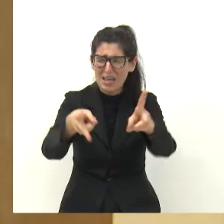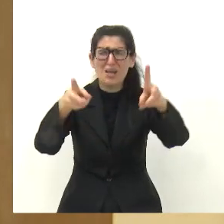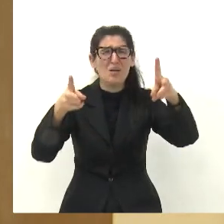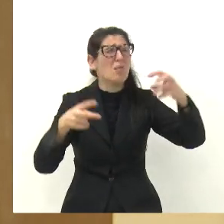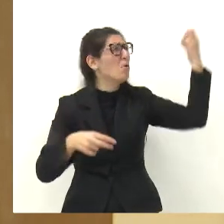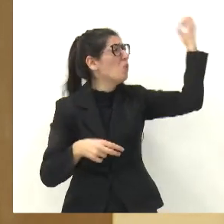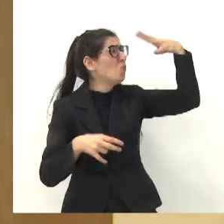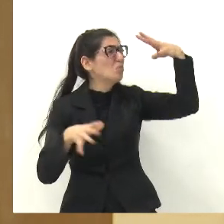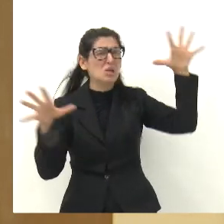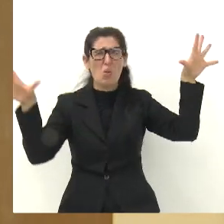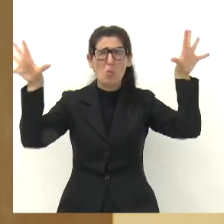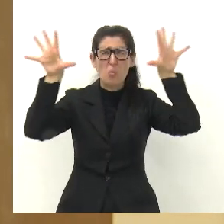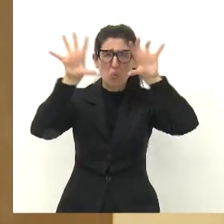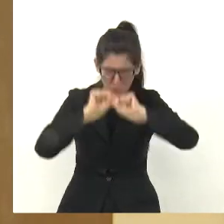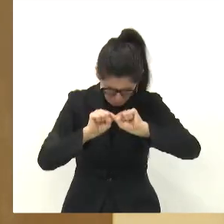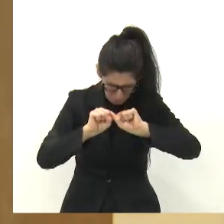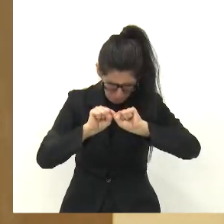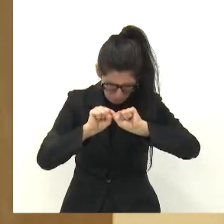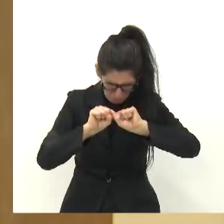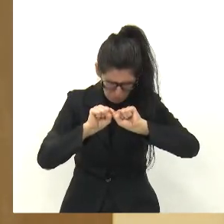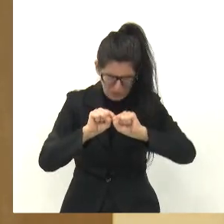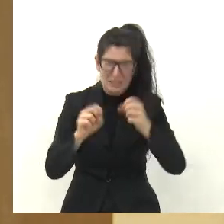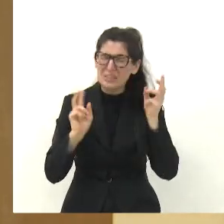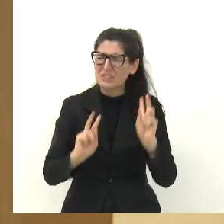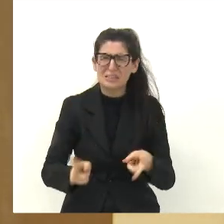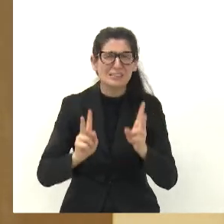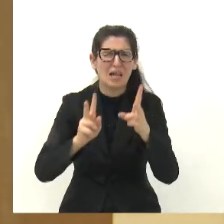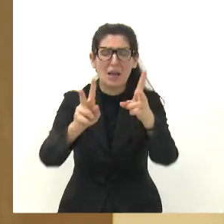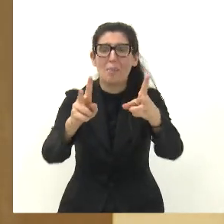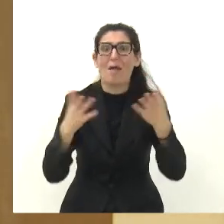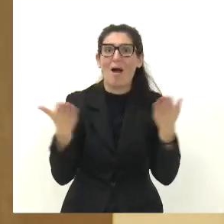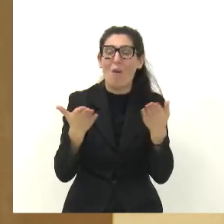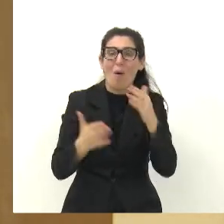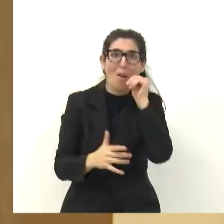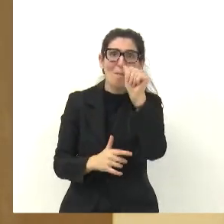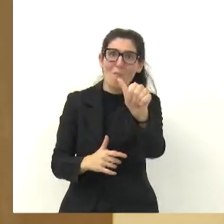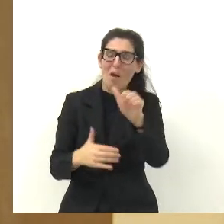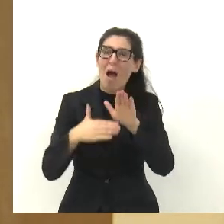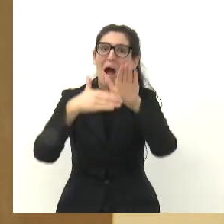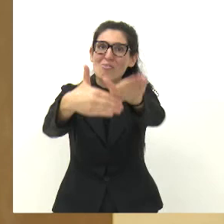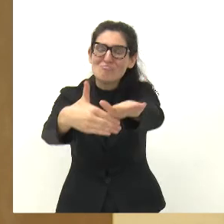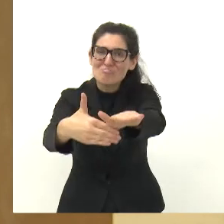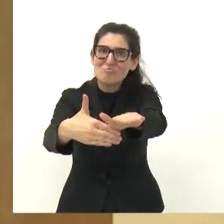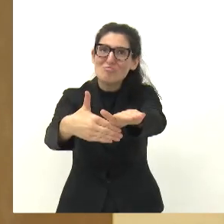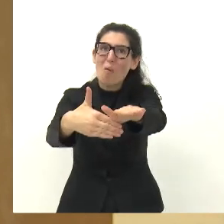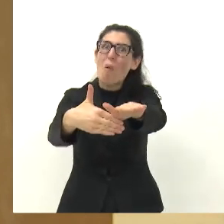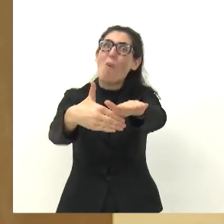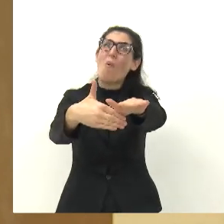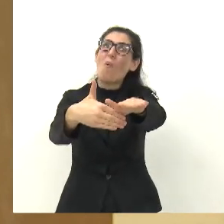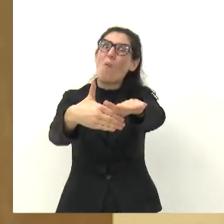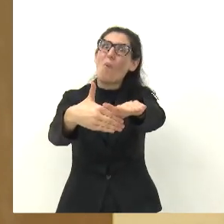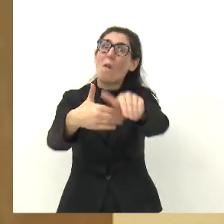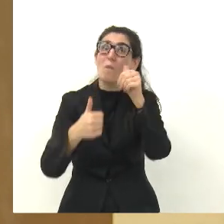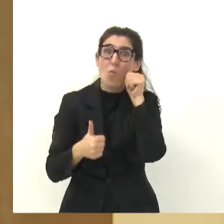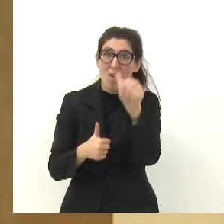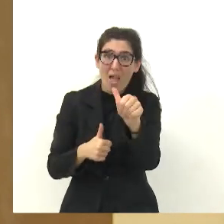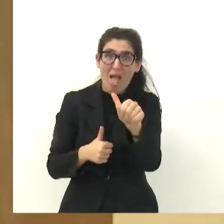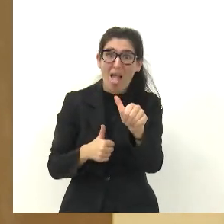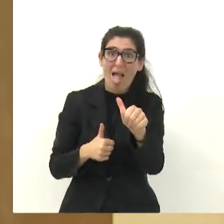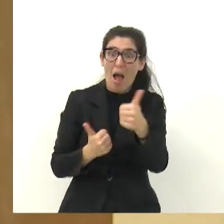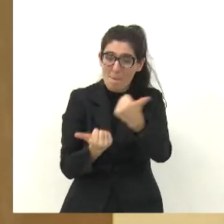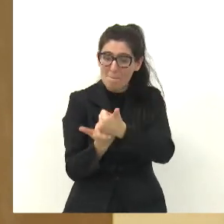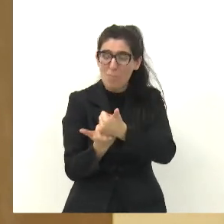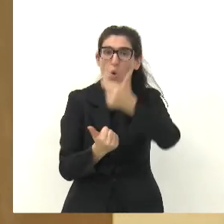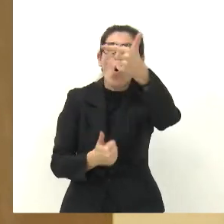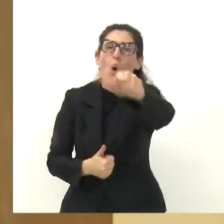conseguiu me orientar onde eu estive com o morador, nós fomos pelos caminhos certos, e conseguimos resolver o problema. Então, eu quero